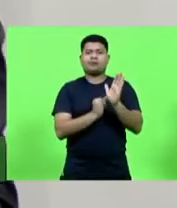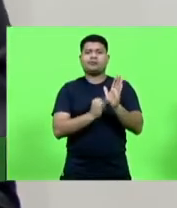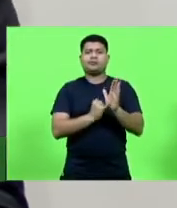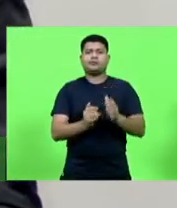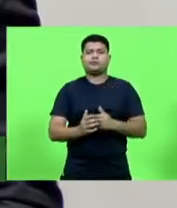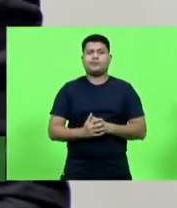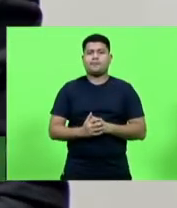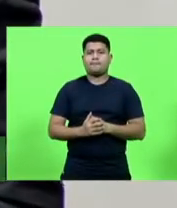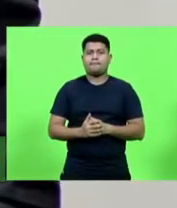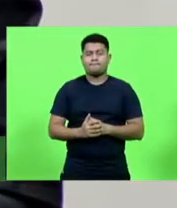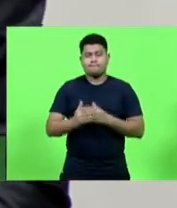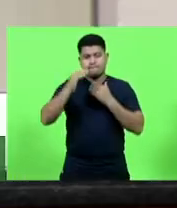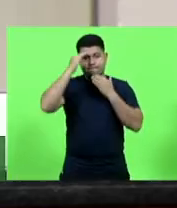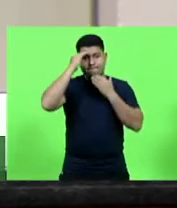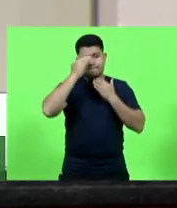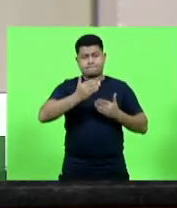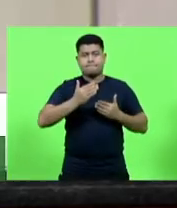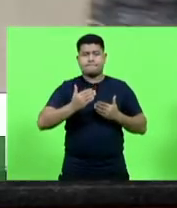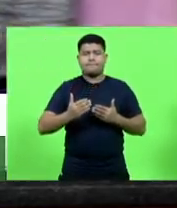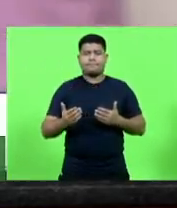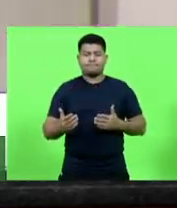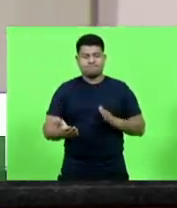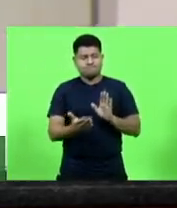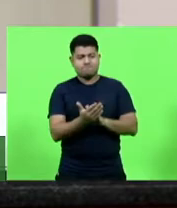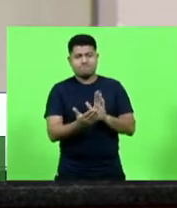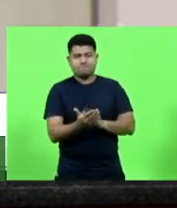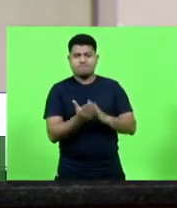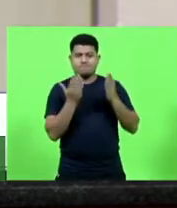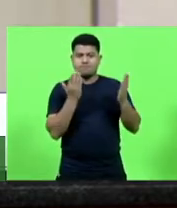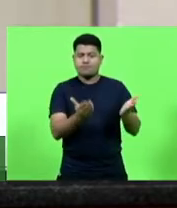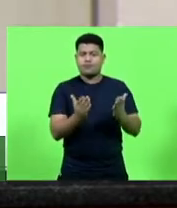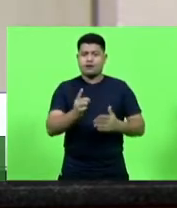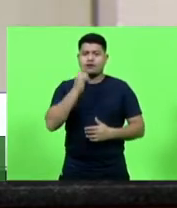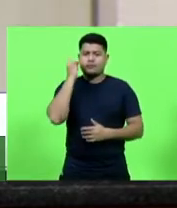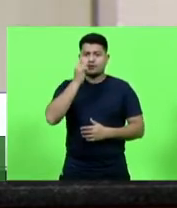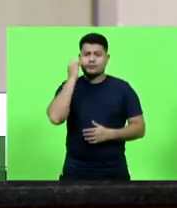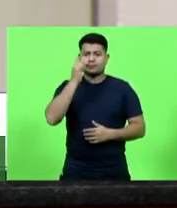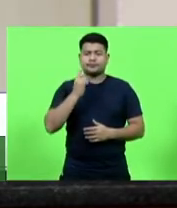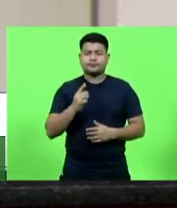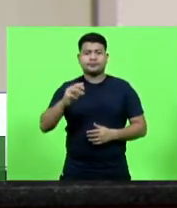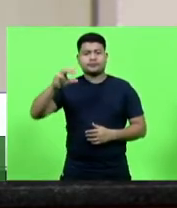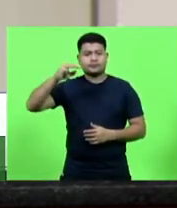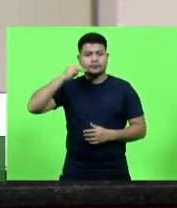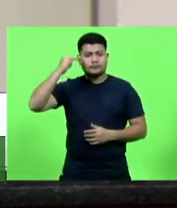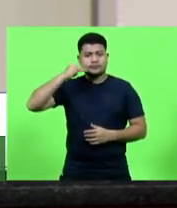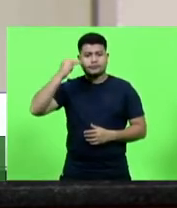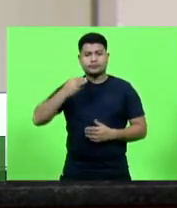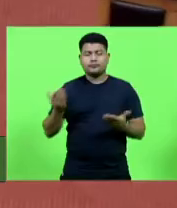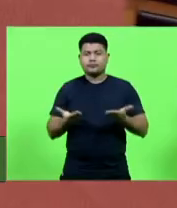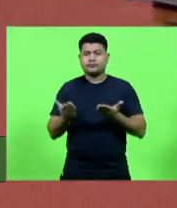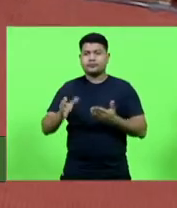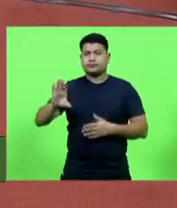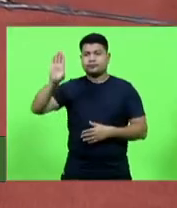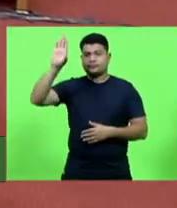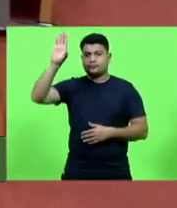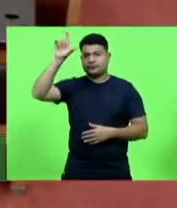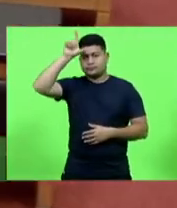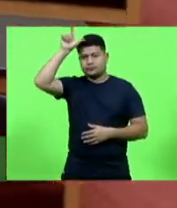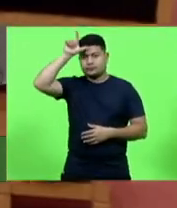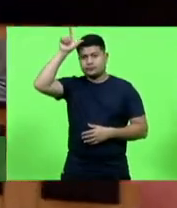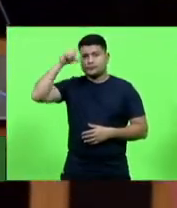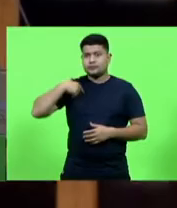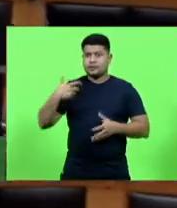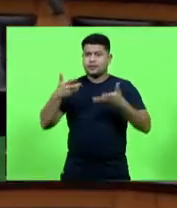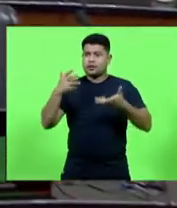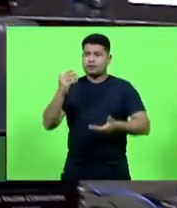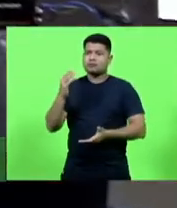Presidente. Parabéns, parabéns, deputado, pelo assunto. Pois não, deputado Sargento Lima. Deputado Marques, eu quero parabenizar a